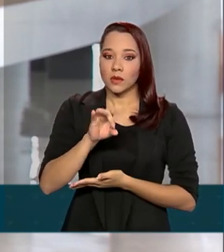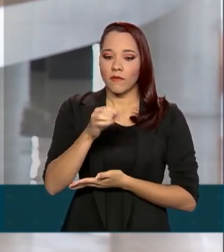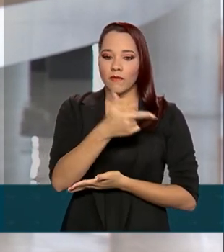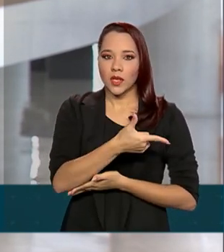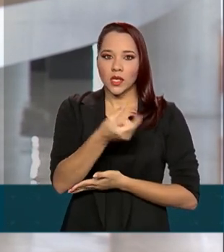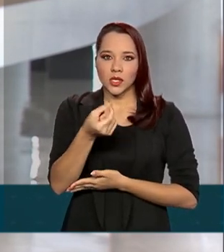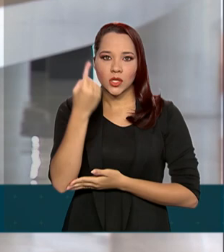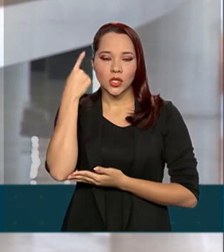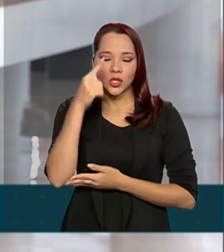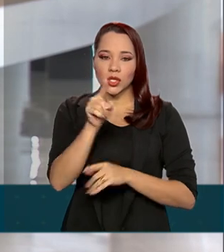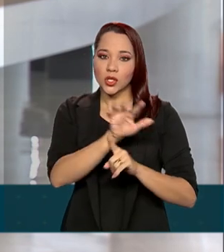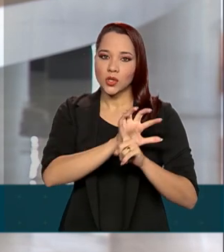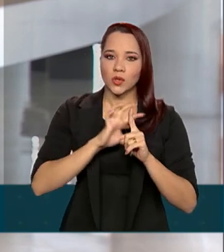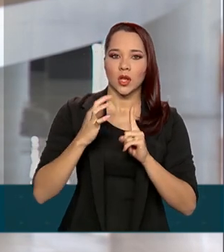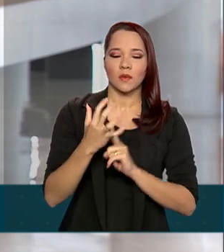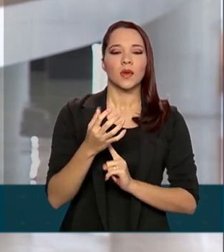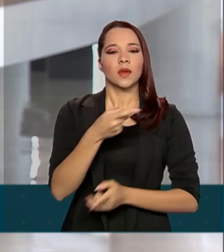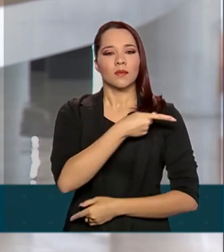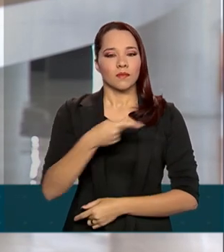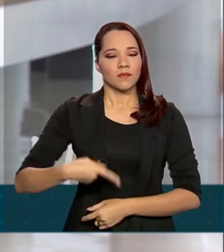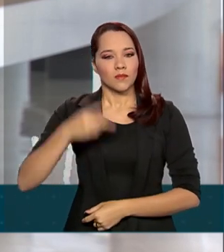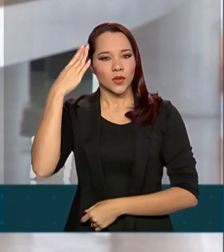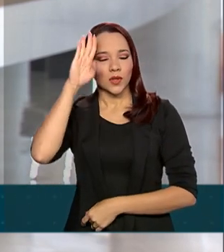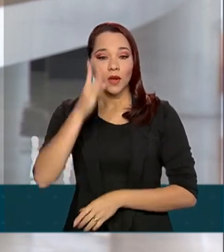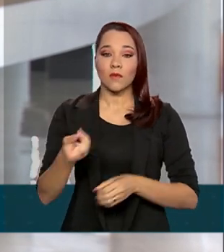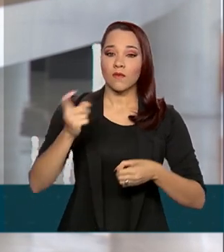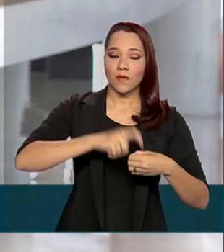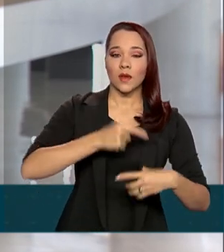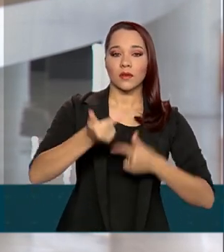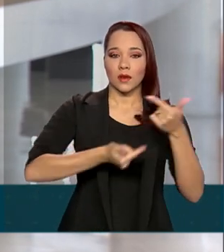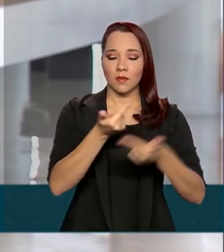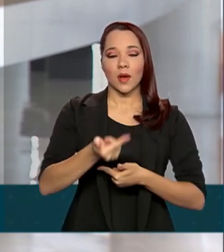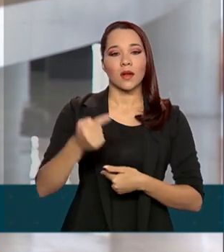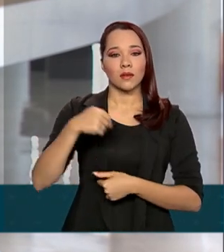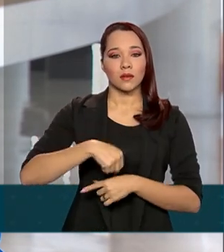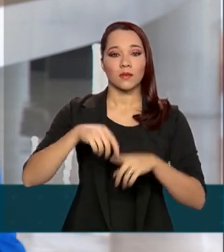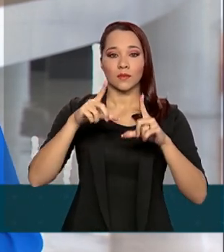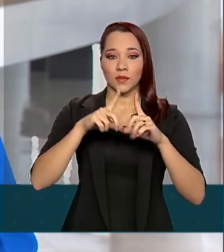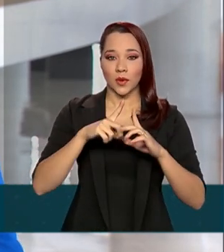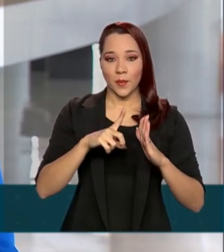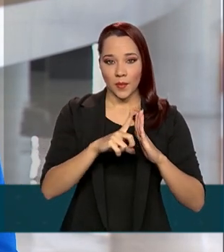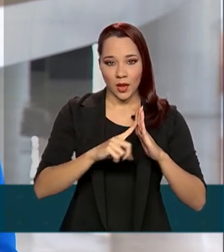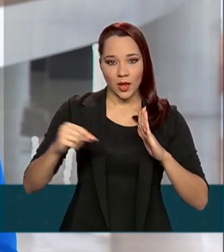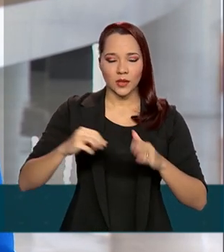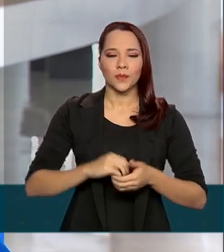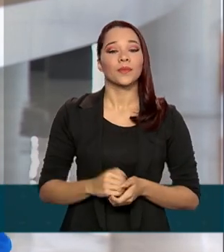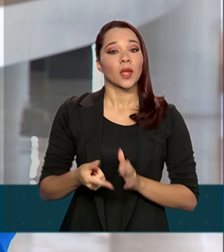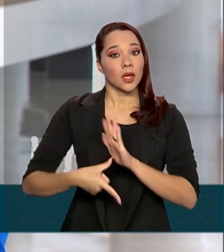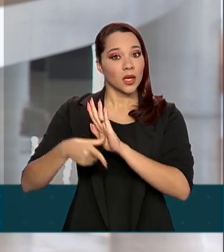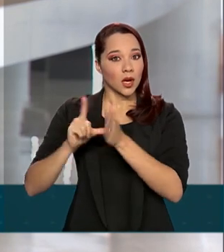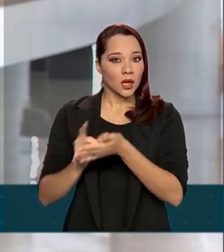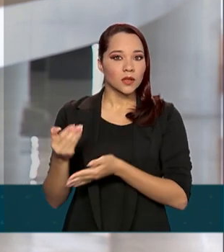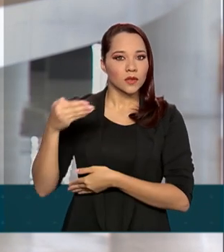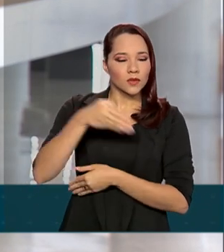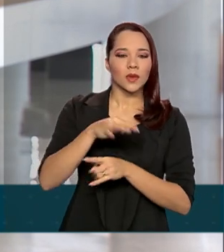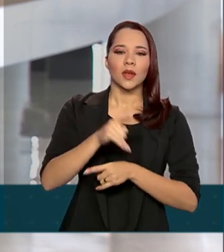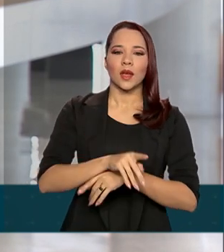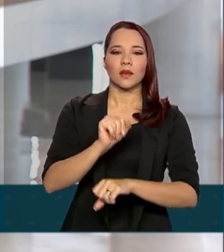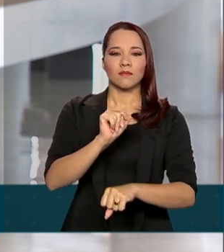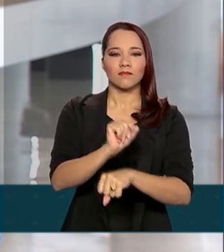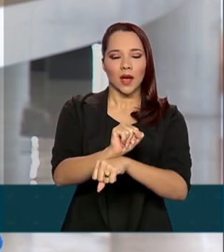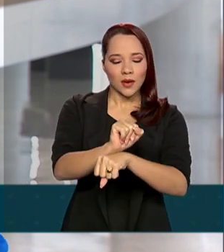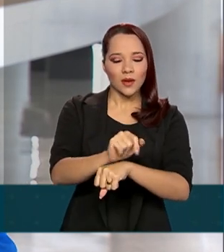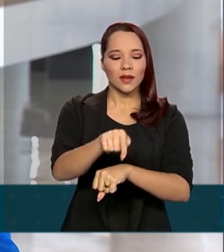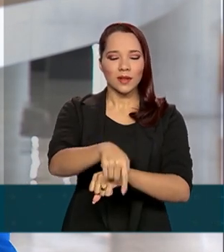de isolamento, o presidente Jair Bolsonaro retoma o trabalho aqui no Palácio do Planalto. E antes de vir para cá, ele parou ali na